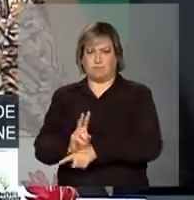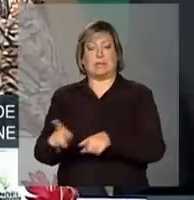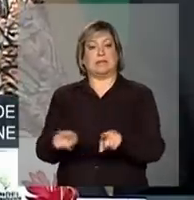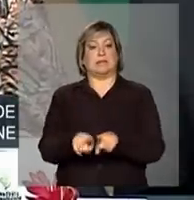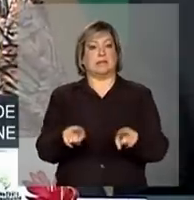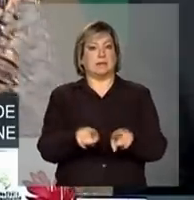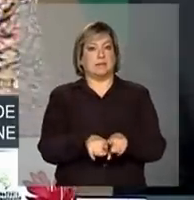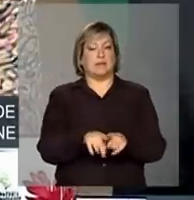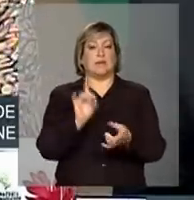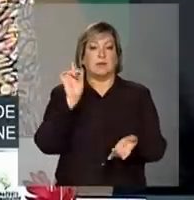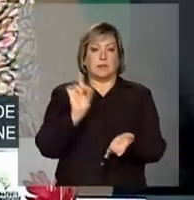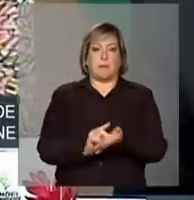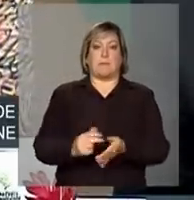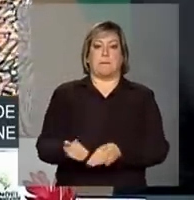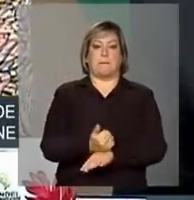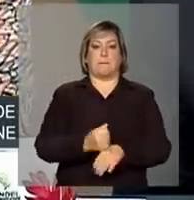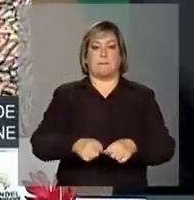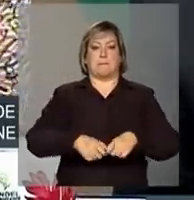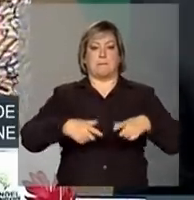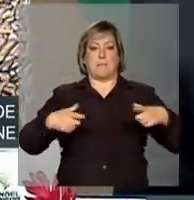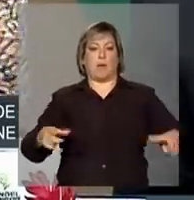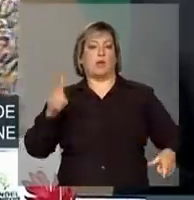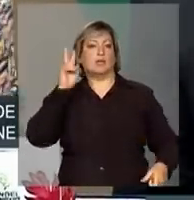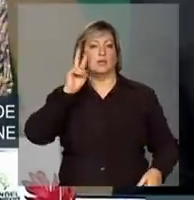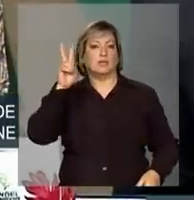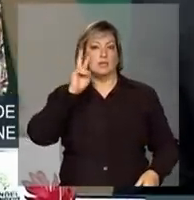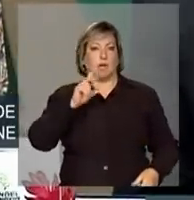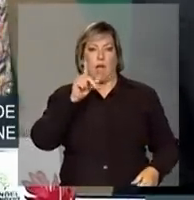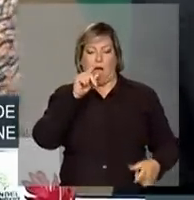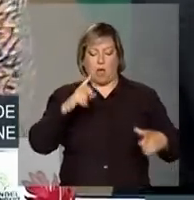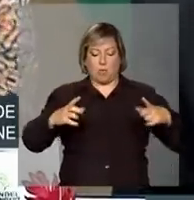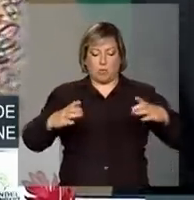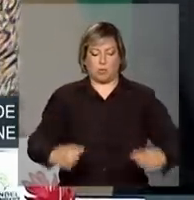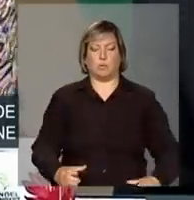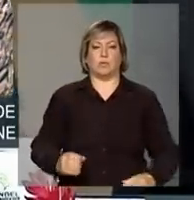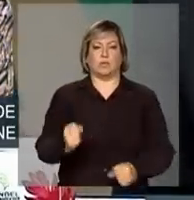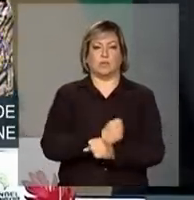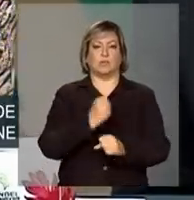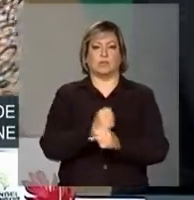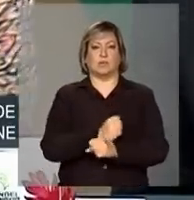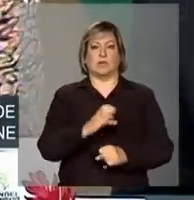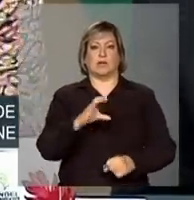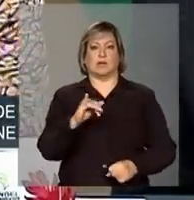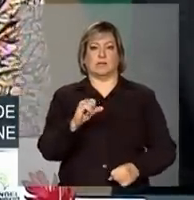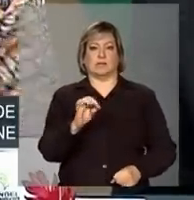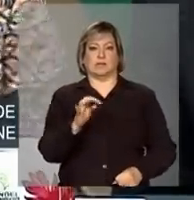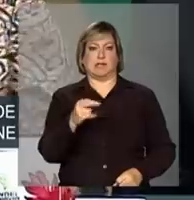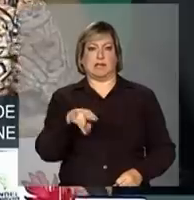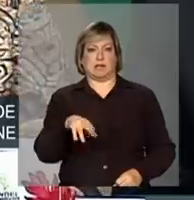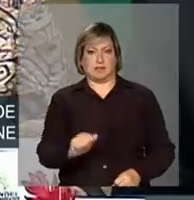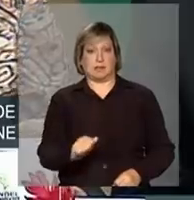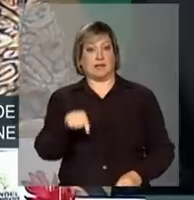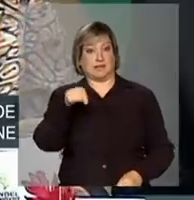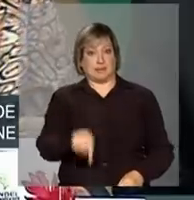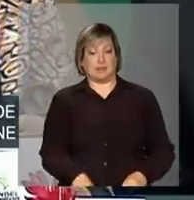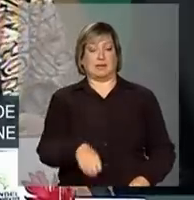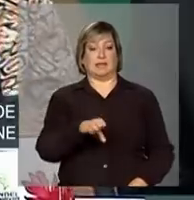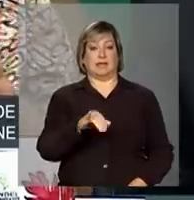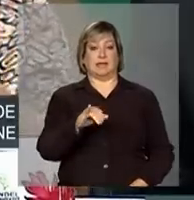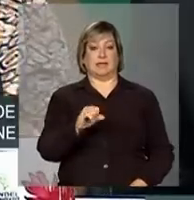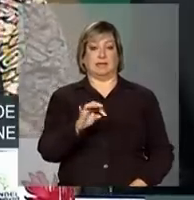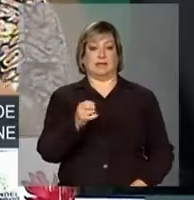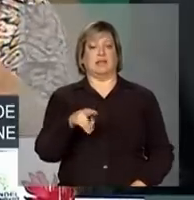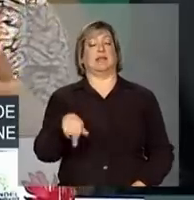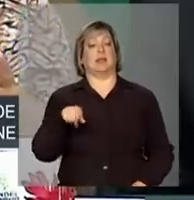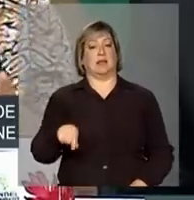maior na medida, inclusive, que as cisternas tinham sido construídas. E a cisterna permite um uso